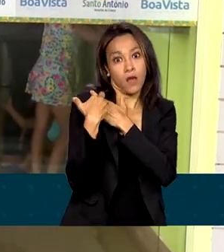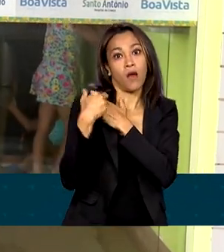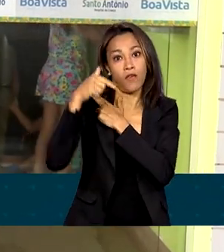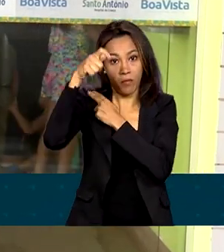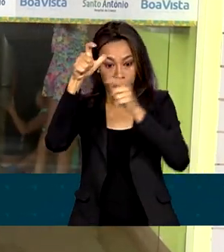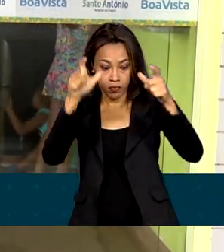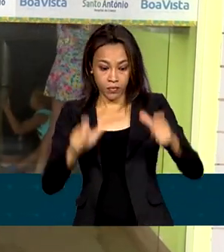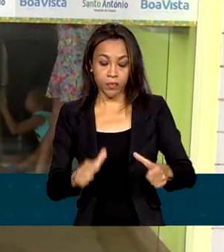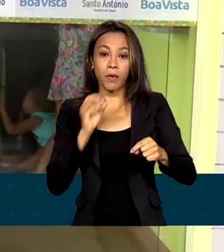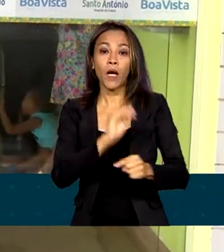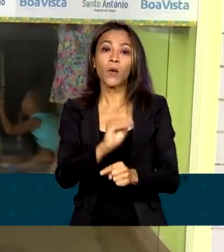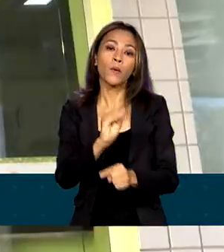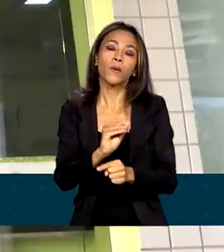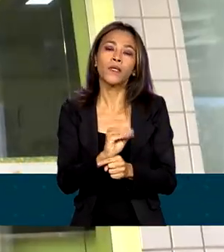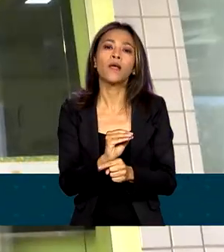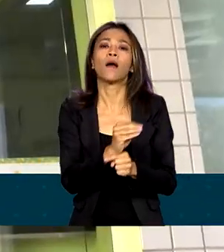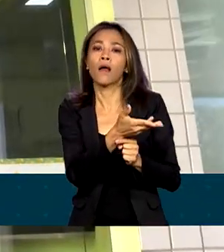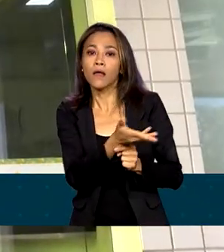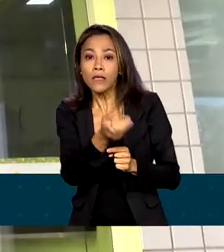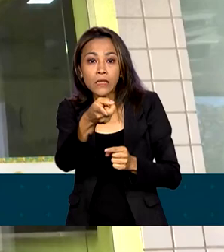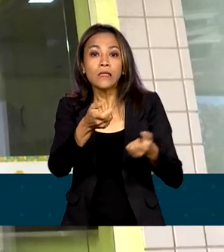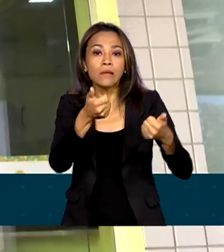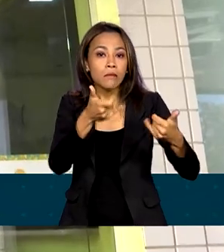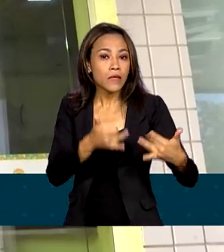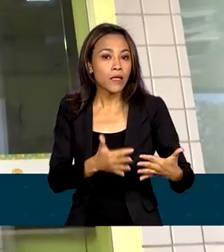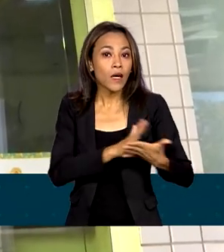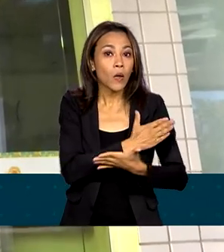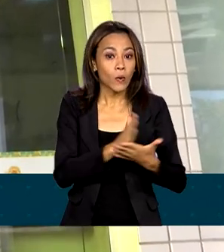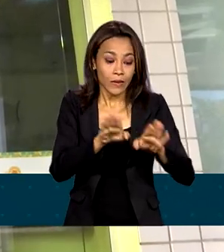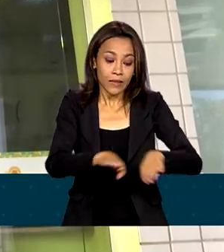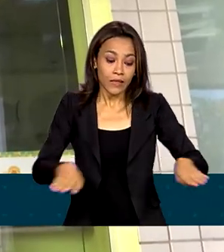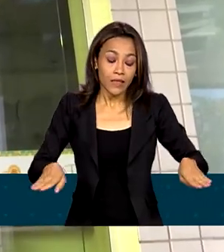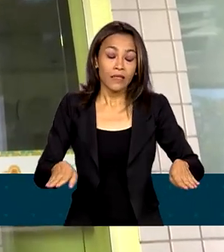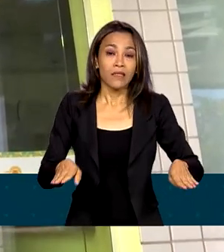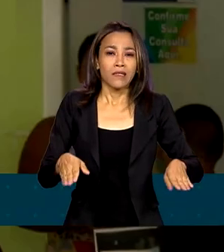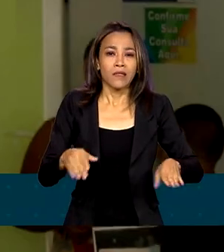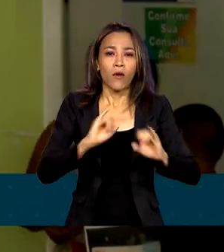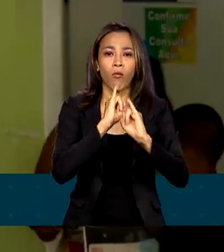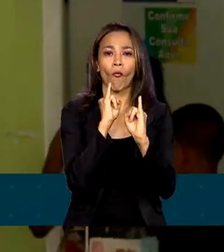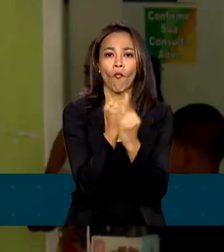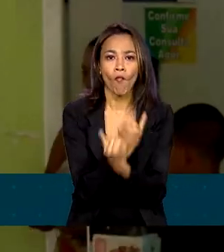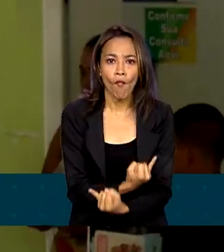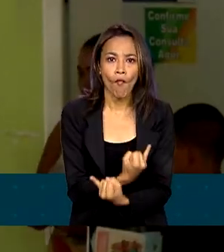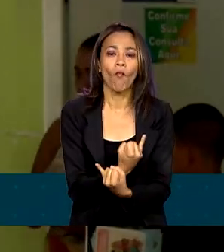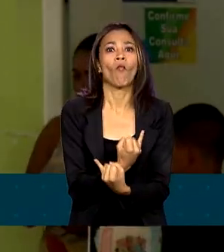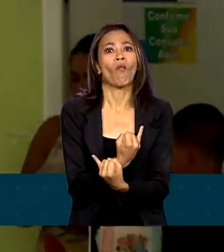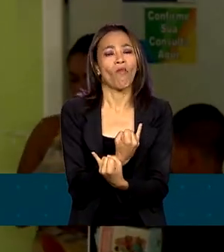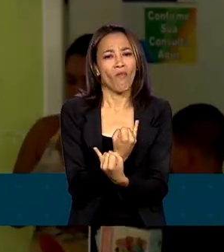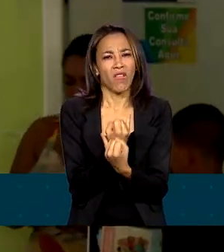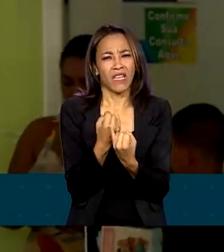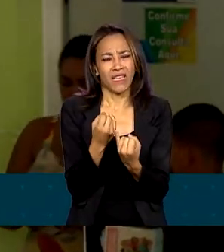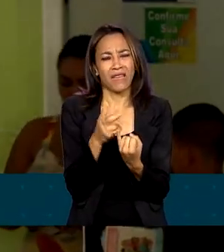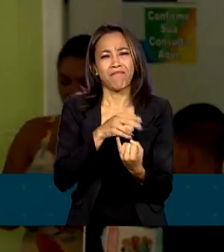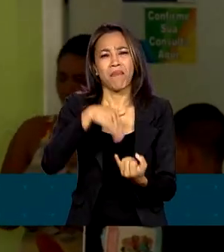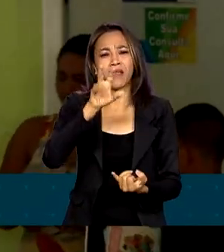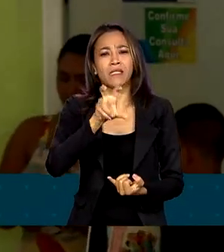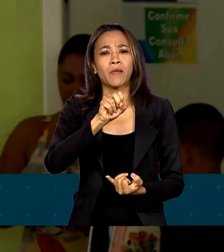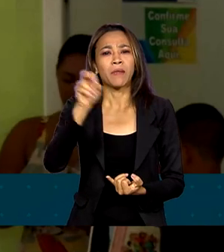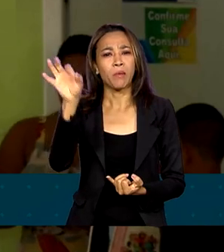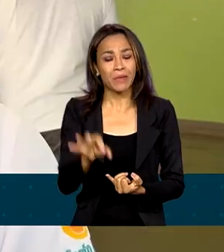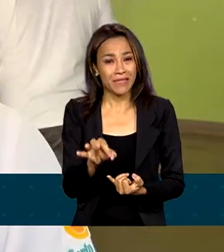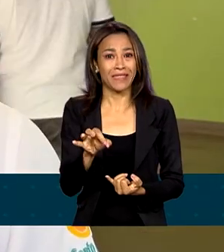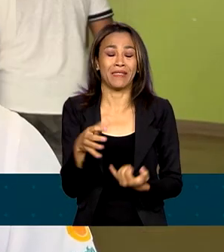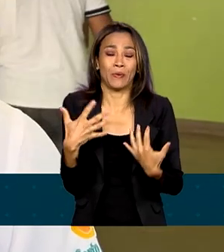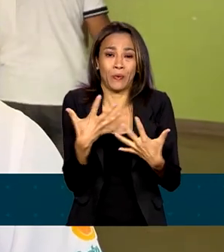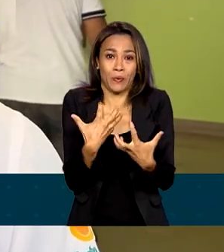unidade de cuidado prolongado e explica que algumas crianças estão tão desnutridas que chegaram a perder mais de 50% do peso